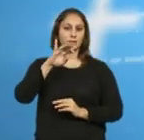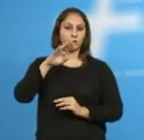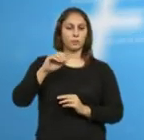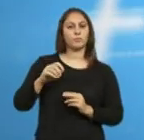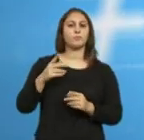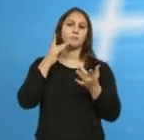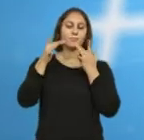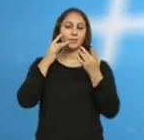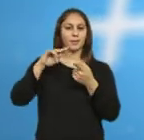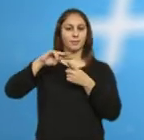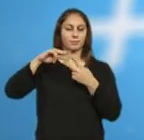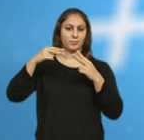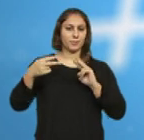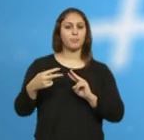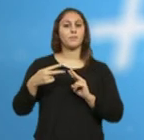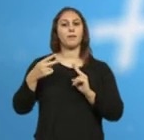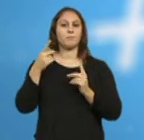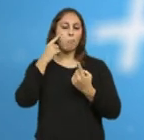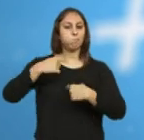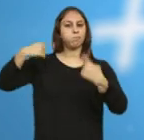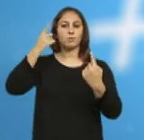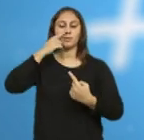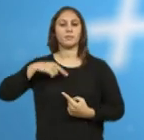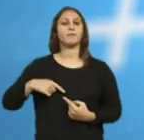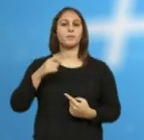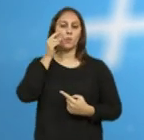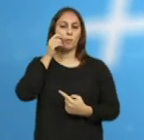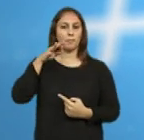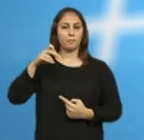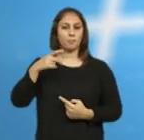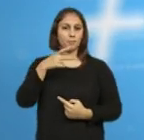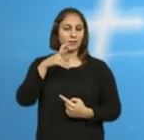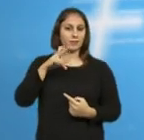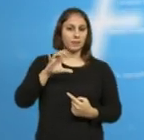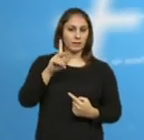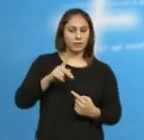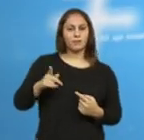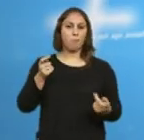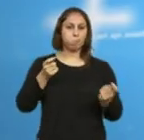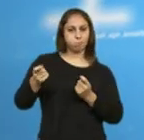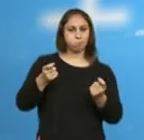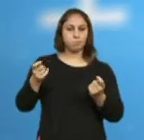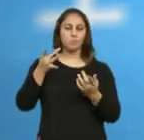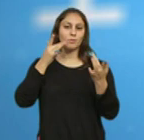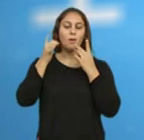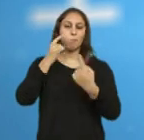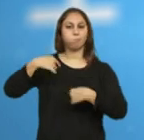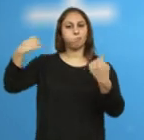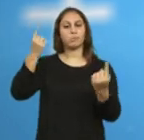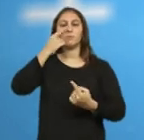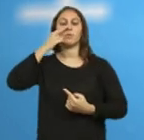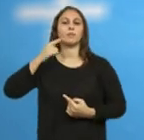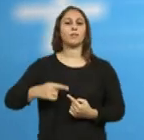Do encenador Patrick Miori, Anticorpos regressa à Oficina Municipal do Teatro com uma